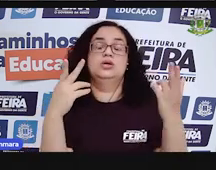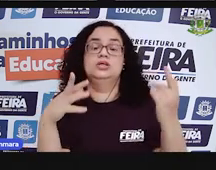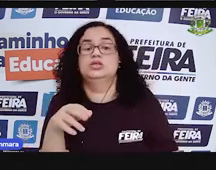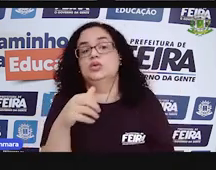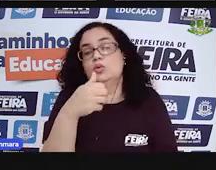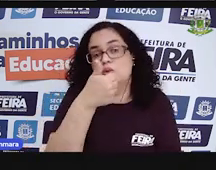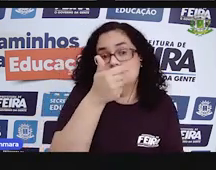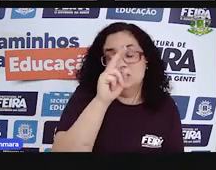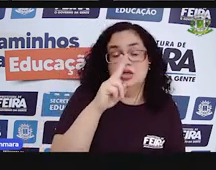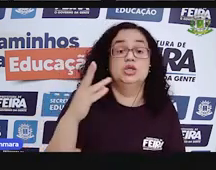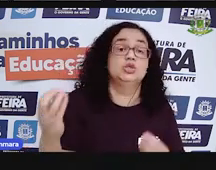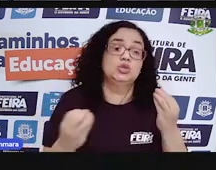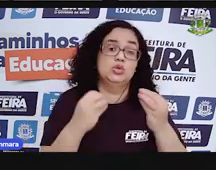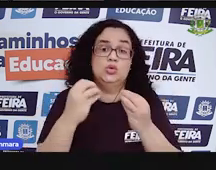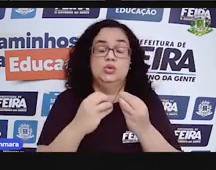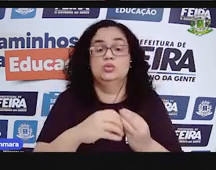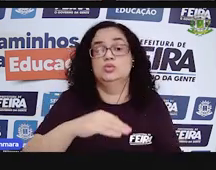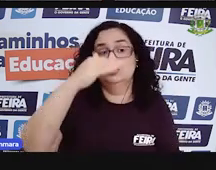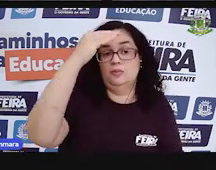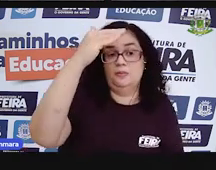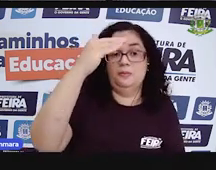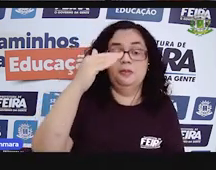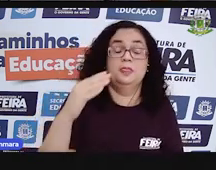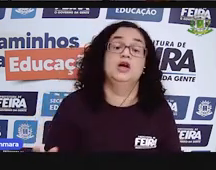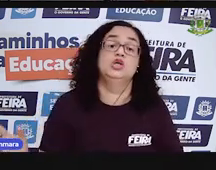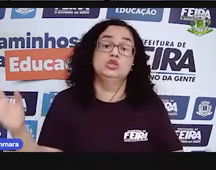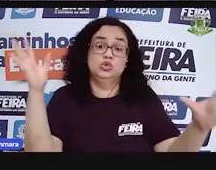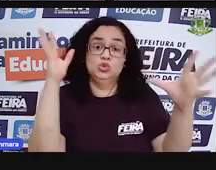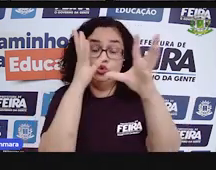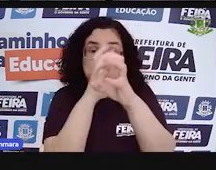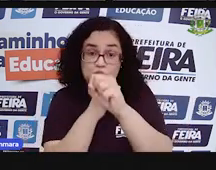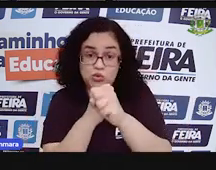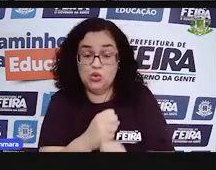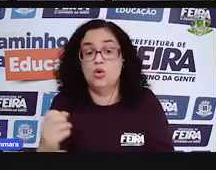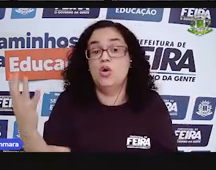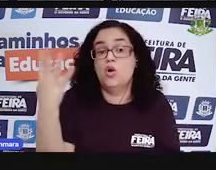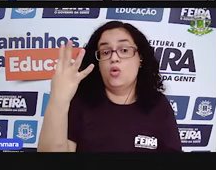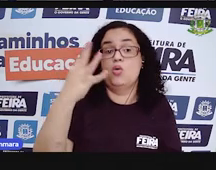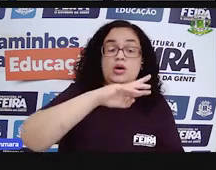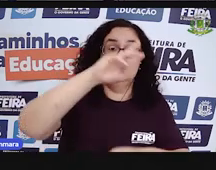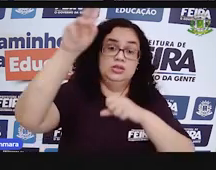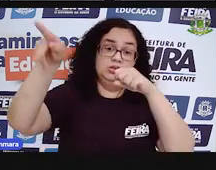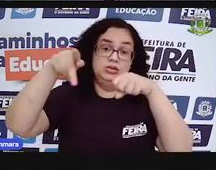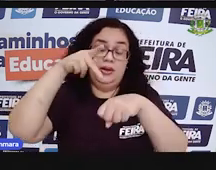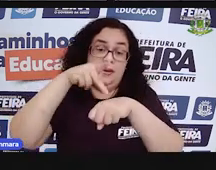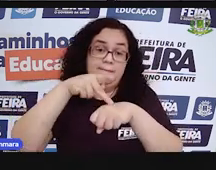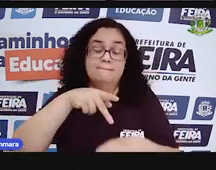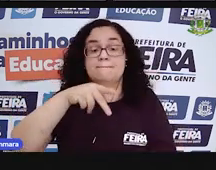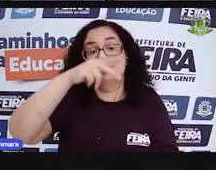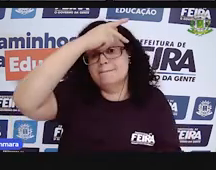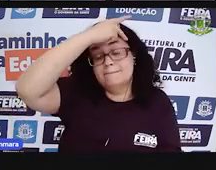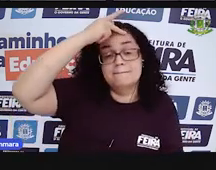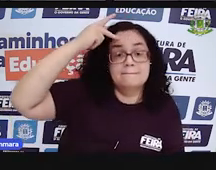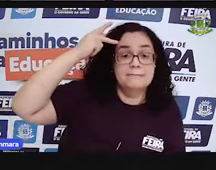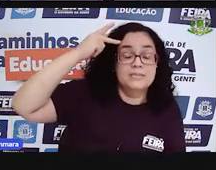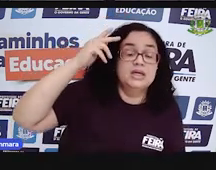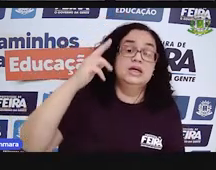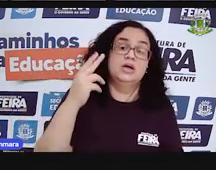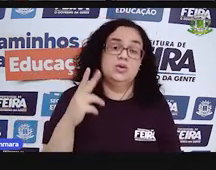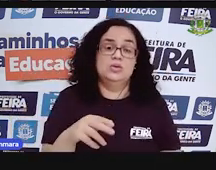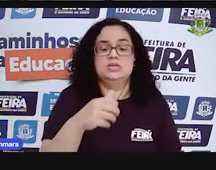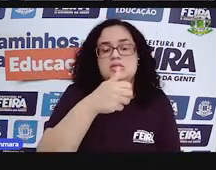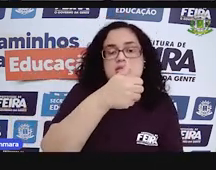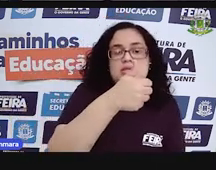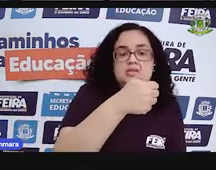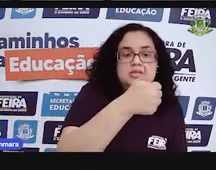tem mais pra onde subir número nenhum. Então, juntando aqueles quatro países com menos pessoas dá cento e cinquenta e